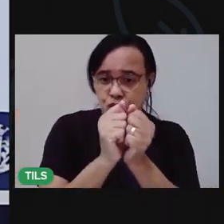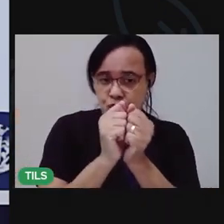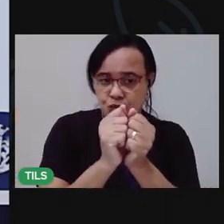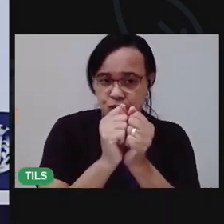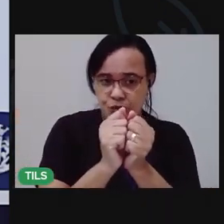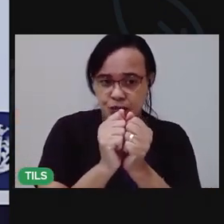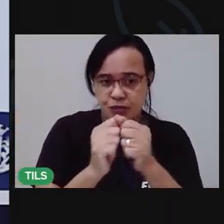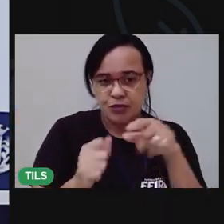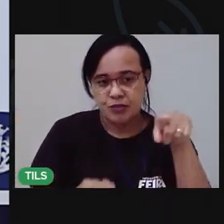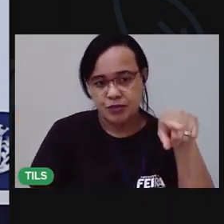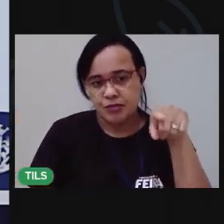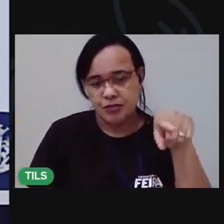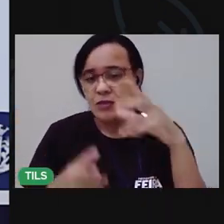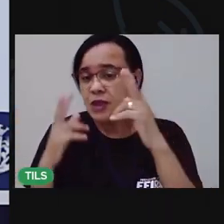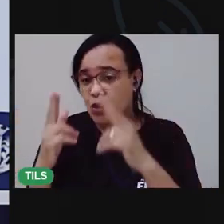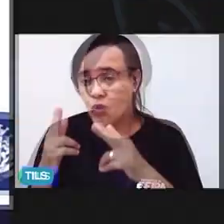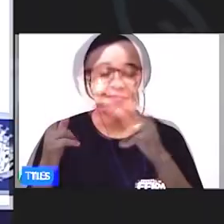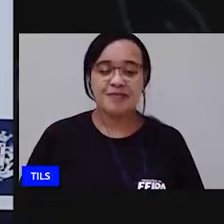com o taninha.